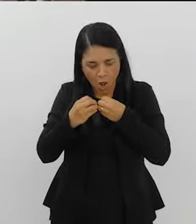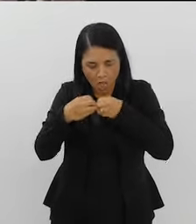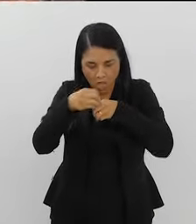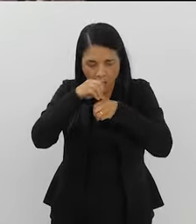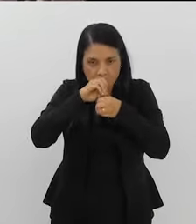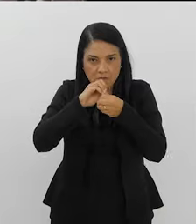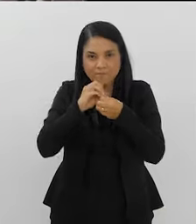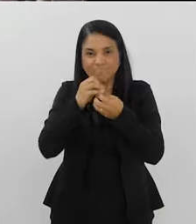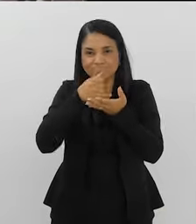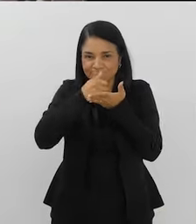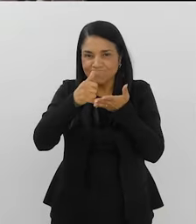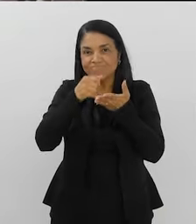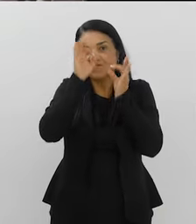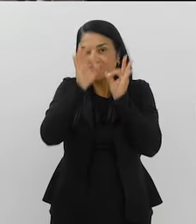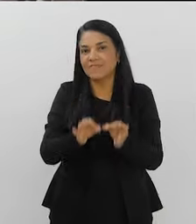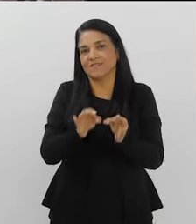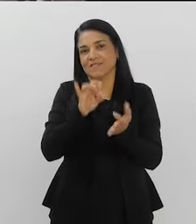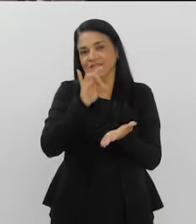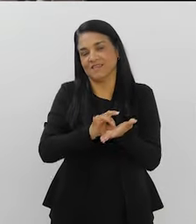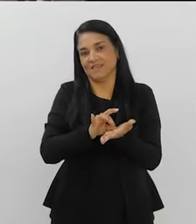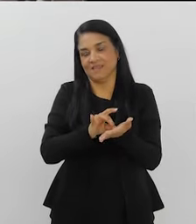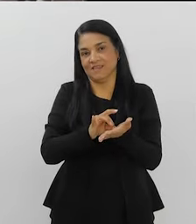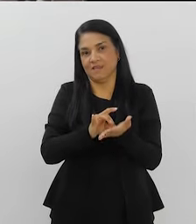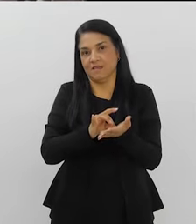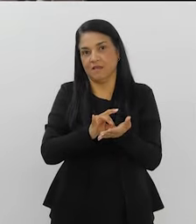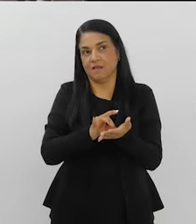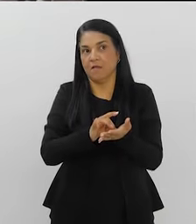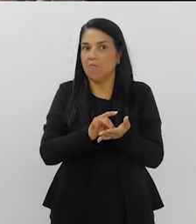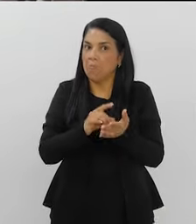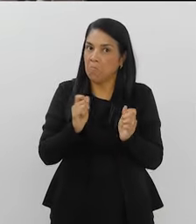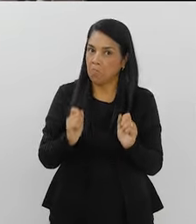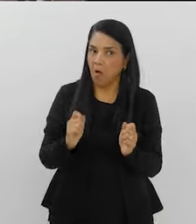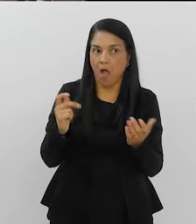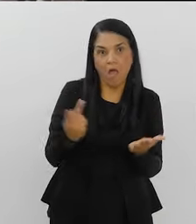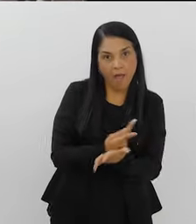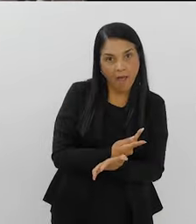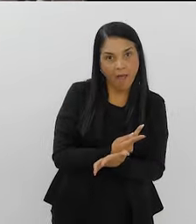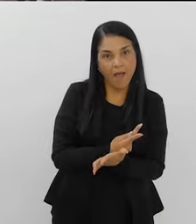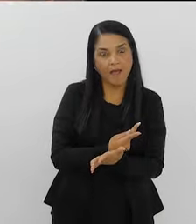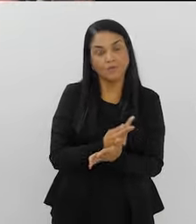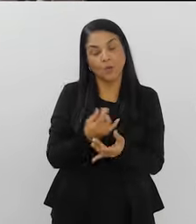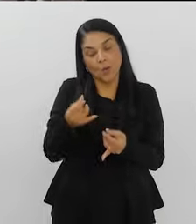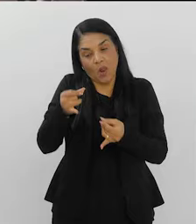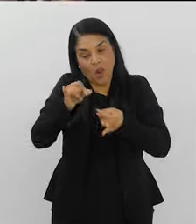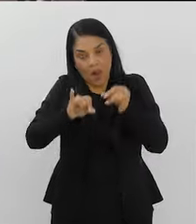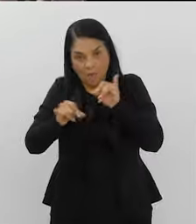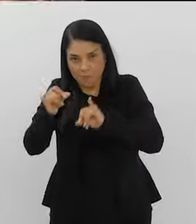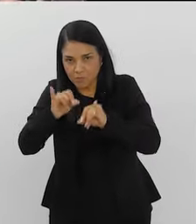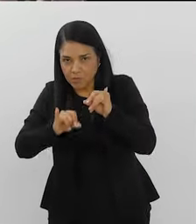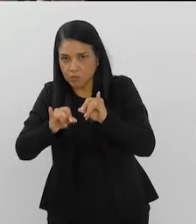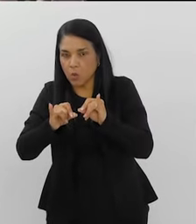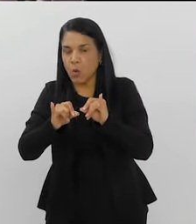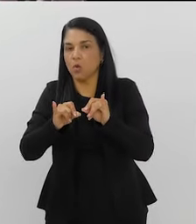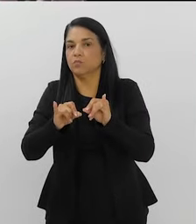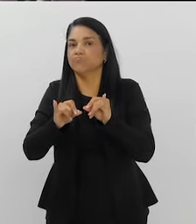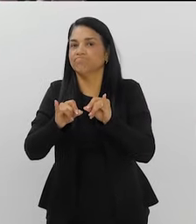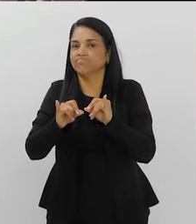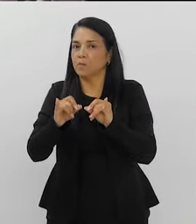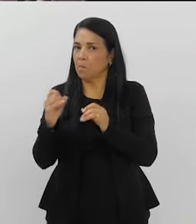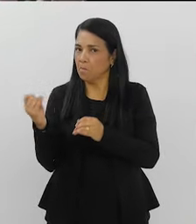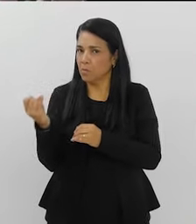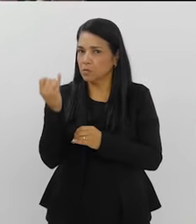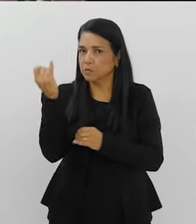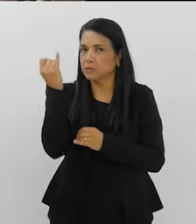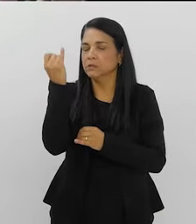Vai que você comete um erro e não é. Então, assim, o laboratório é um laboratório credenciado, que tem toda a qualidade para analisar esse tipo de